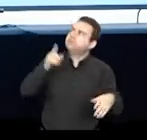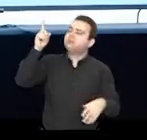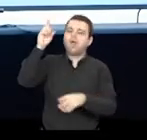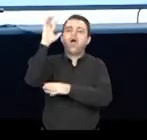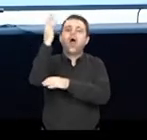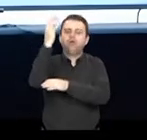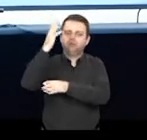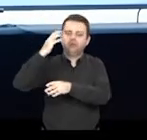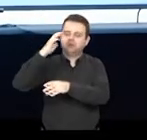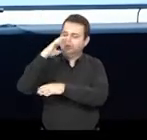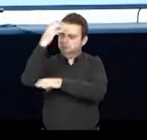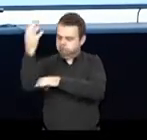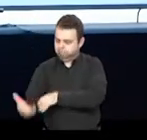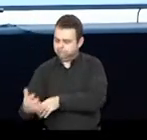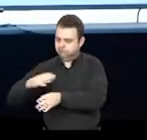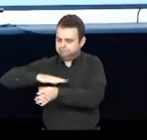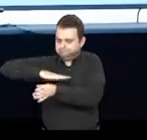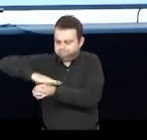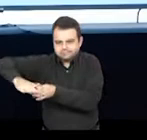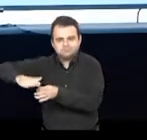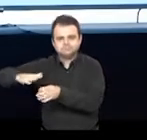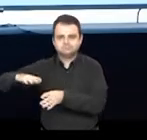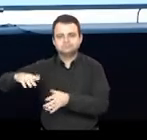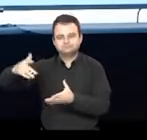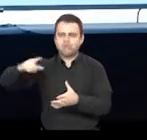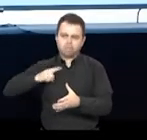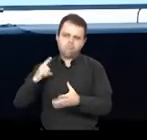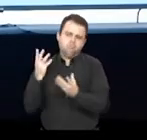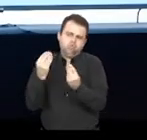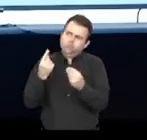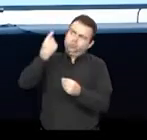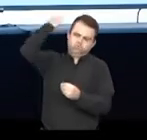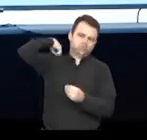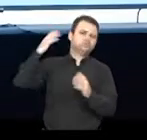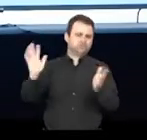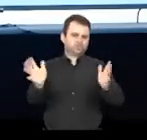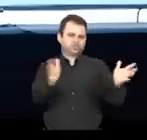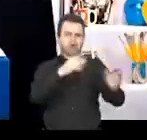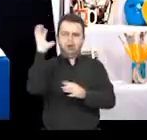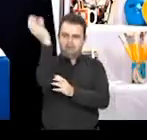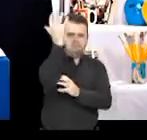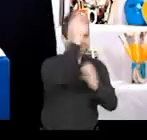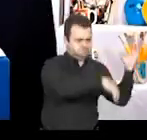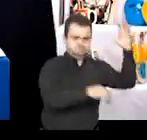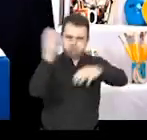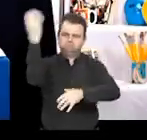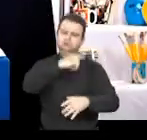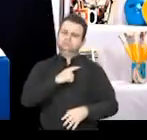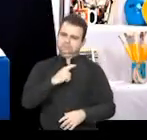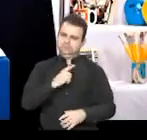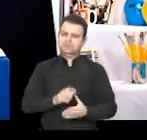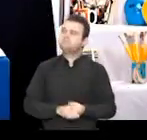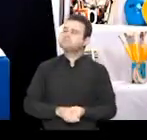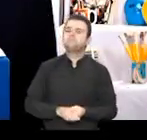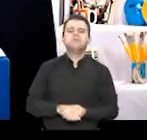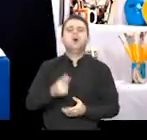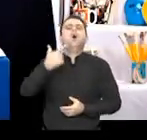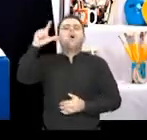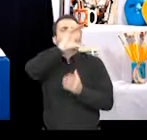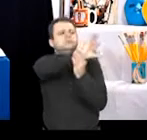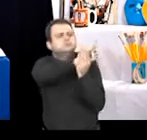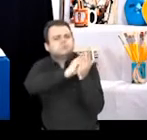cortada, representando o desmatamento, já muito presente naquela época. De que forma eu posso criar outras